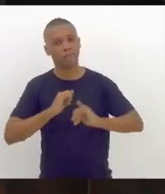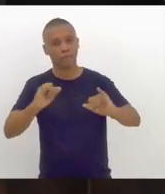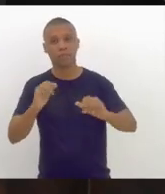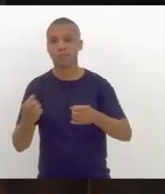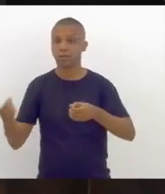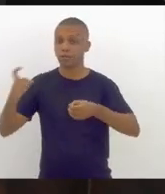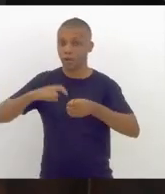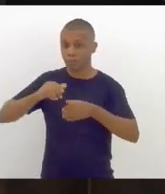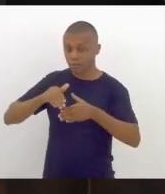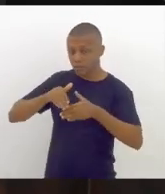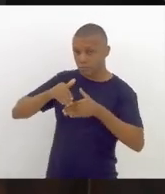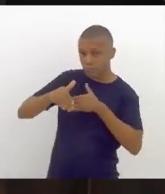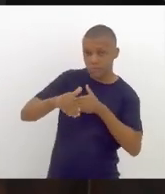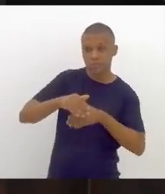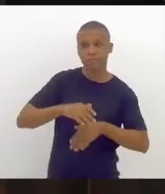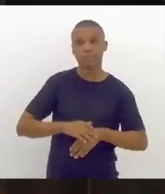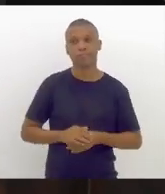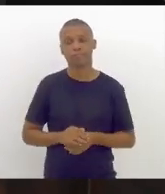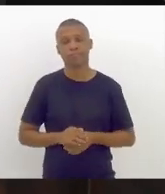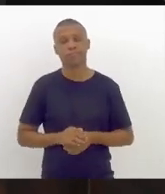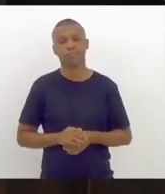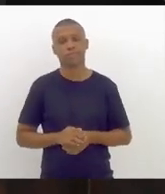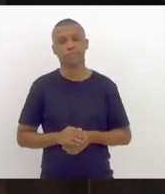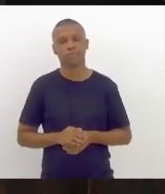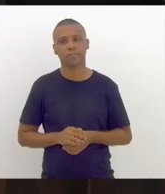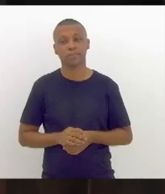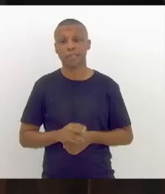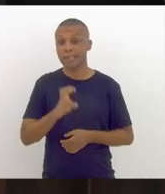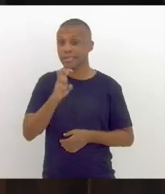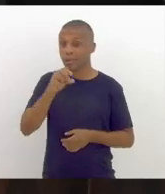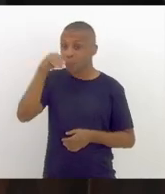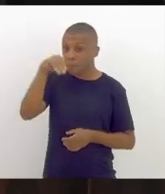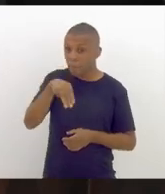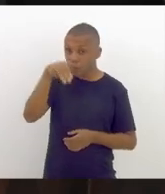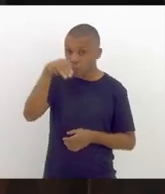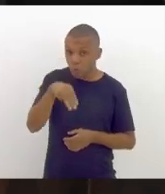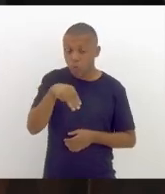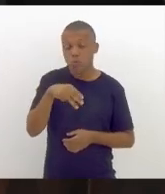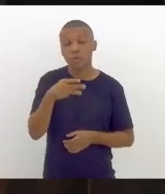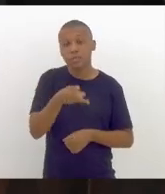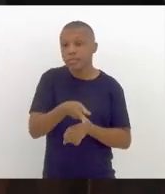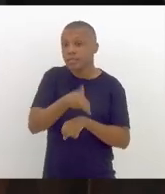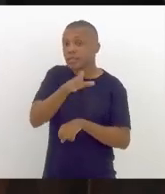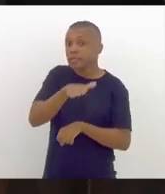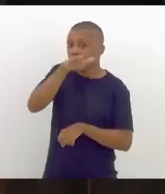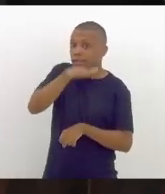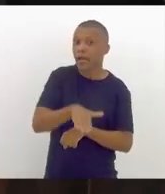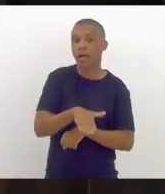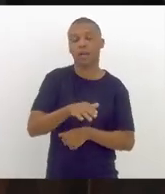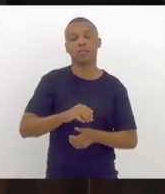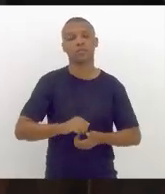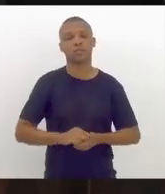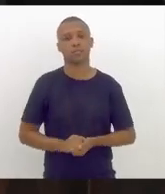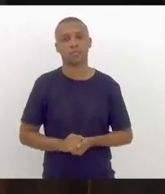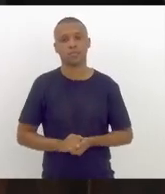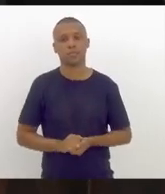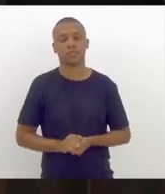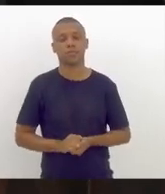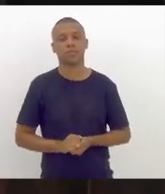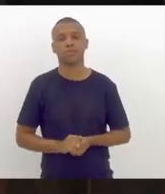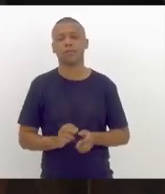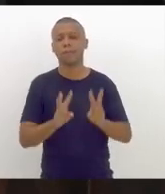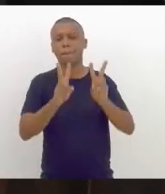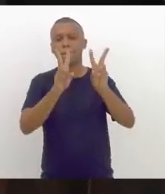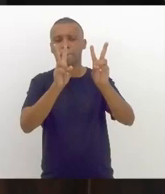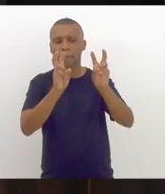daqui a 15 minutos, cinco minutos, às 15 horas, com a ordem